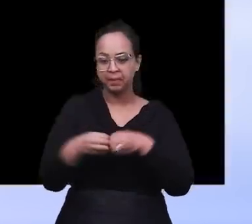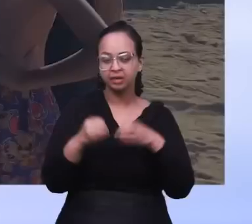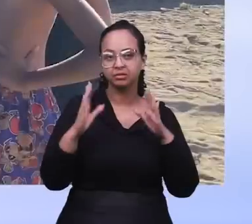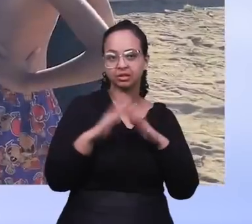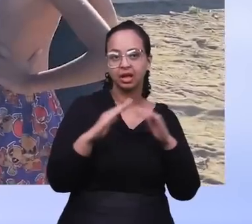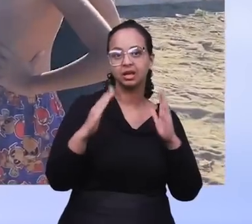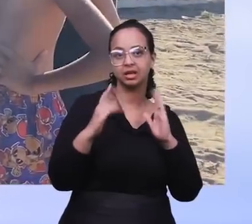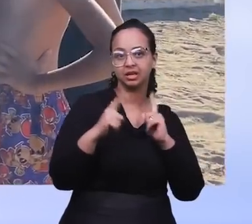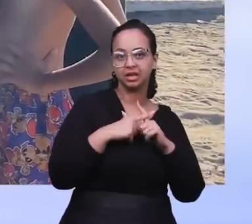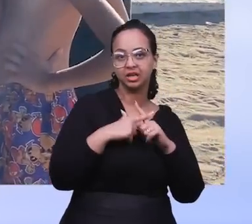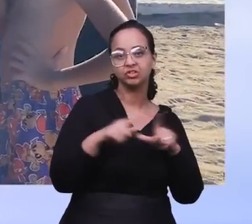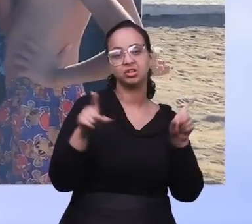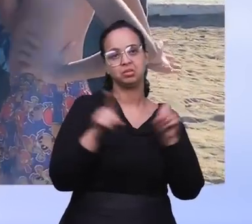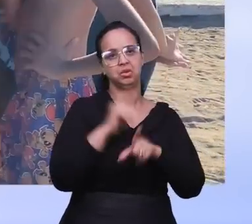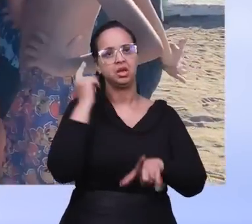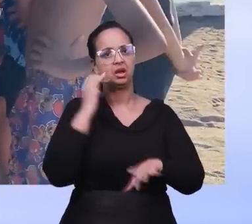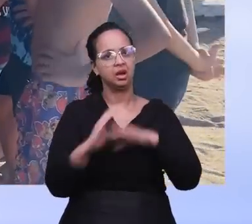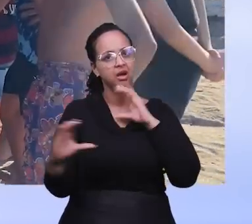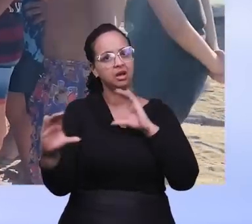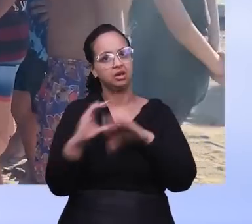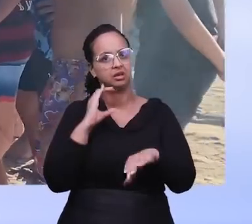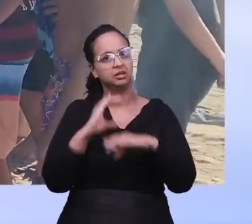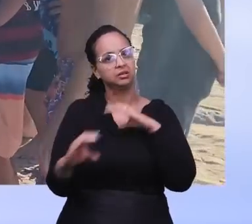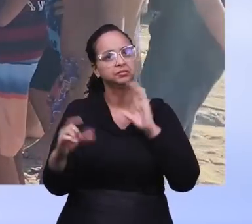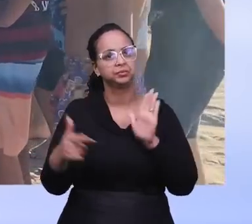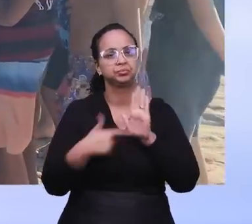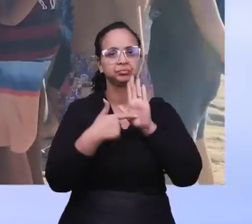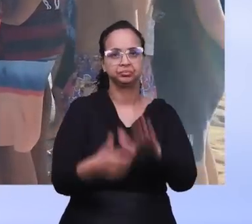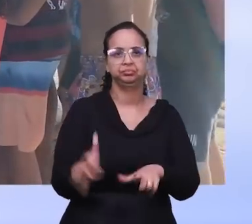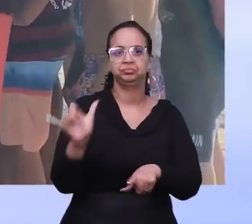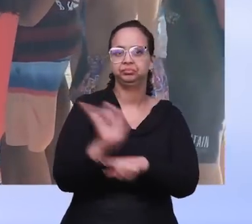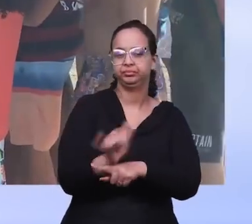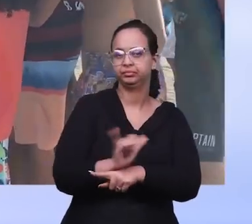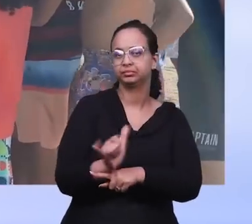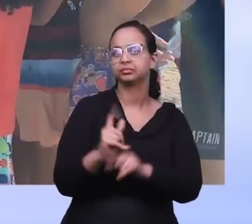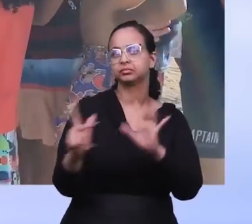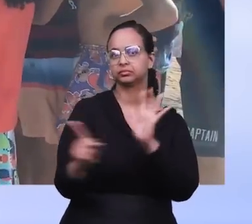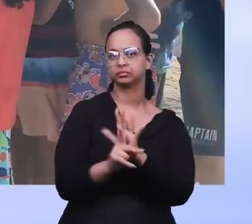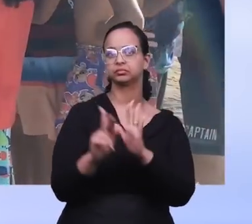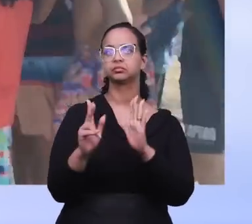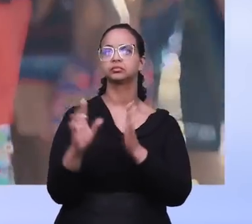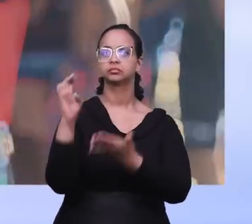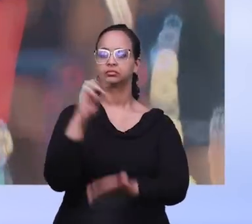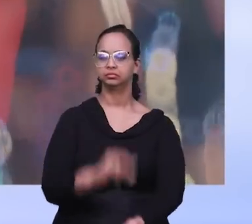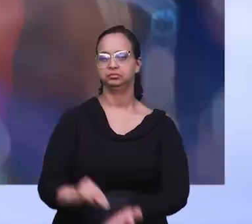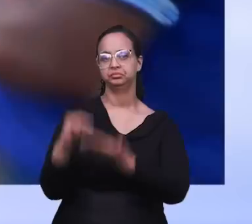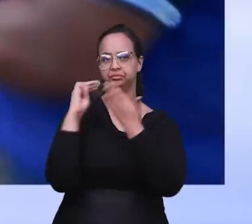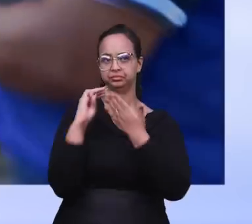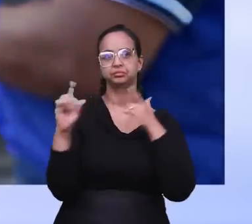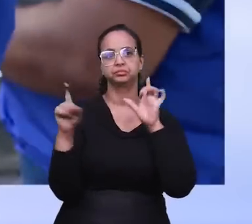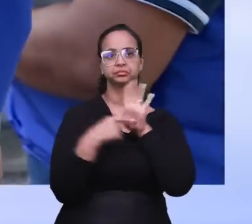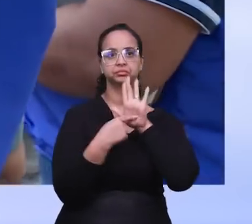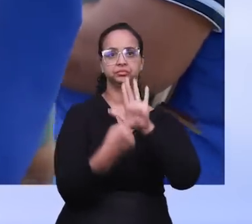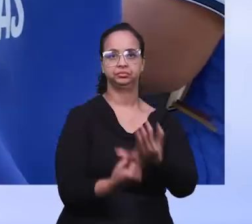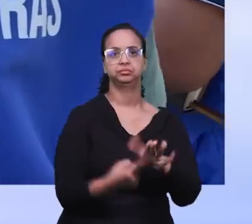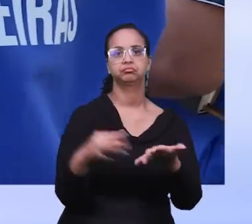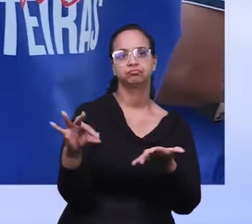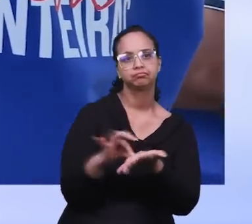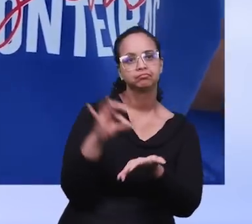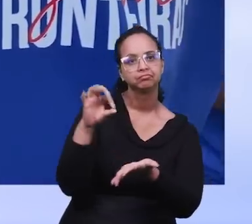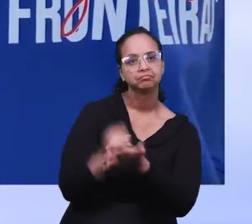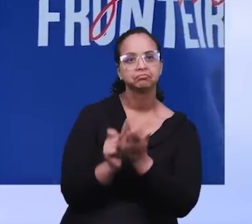próxima à igreja. Além da cantata, os irmãos também apresentaram o canal do YouTube da Igreja Cristã Maranata aos moradores,